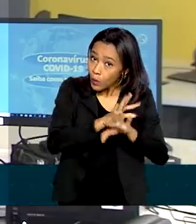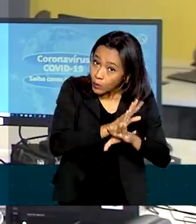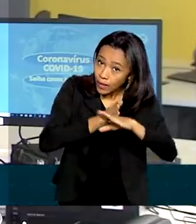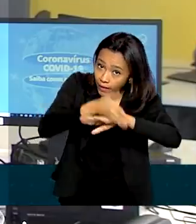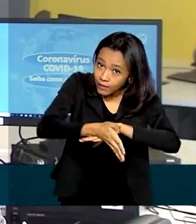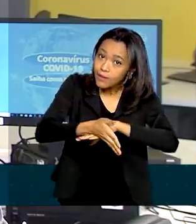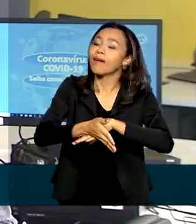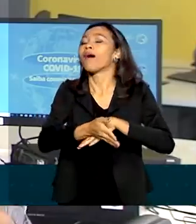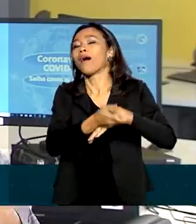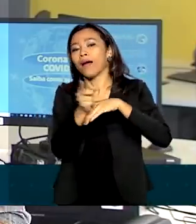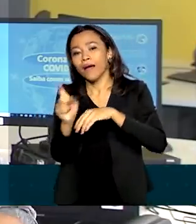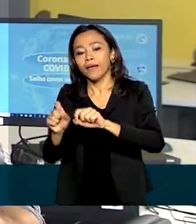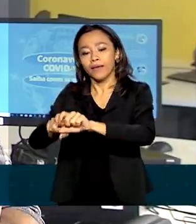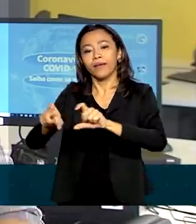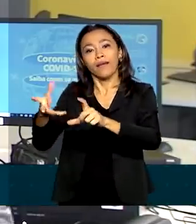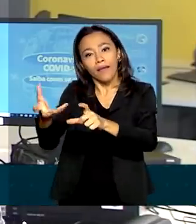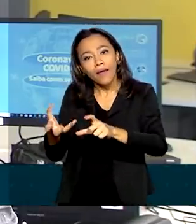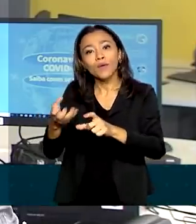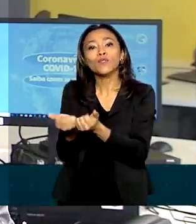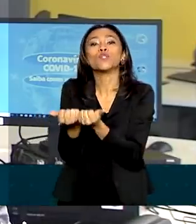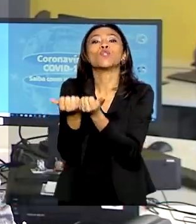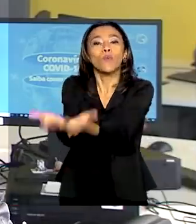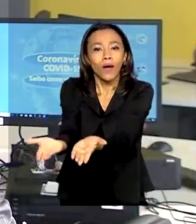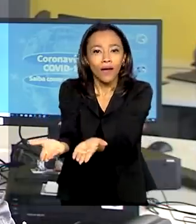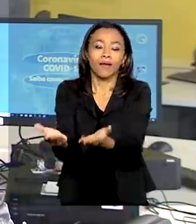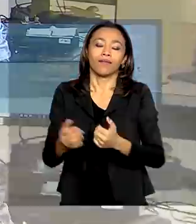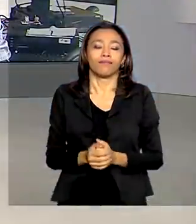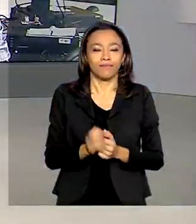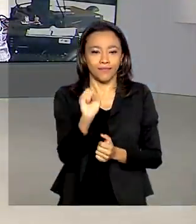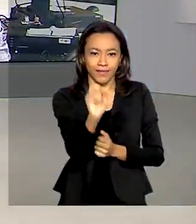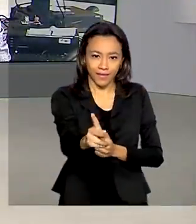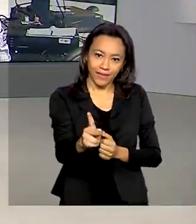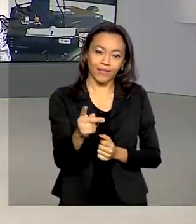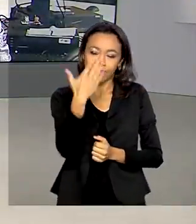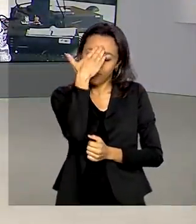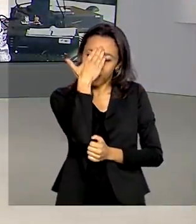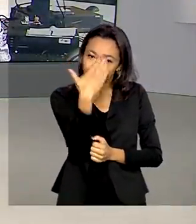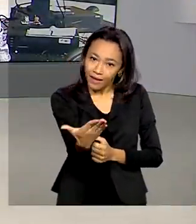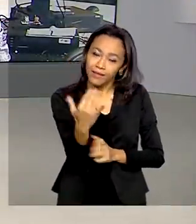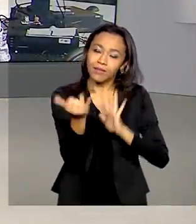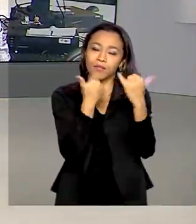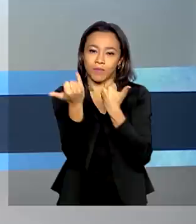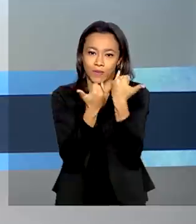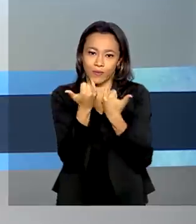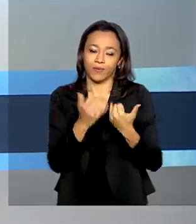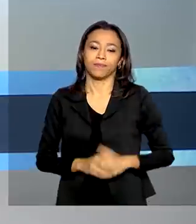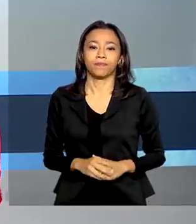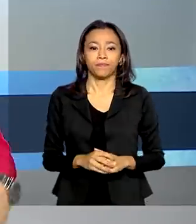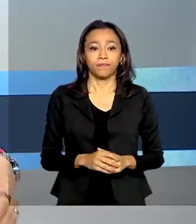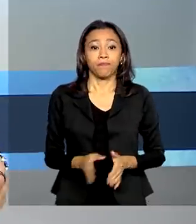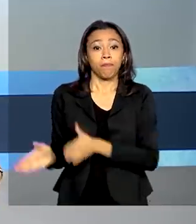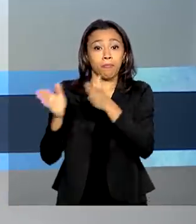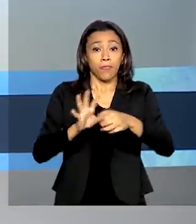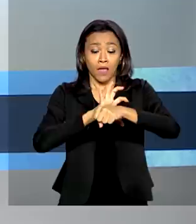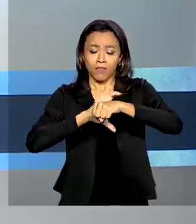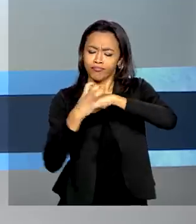o site e clicar em Quero Doar. Renata. Tá certo, Igor. Muito obrigada pelas suas informações. A